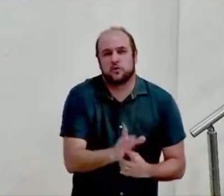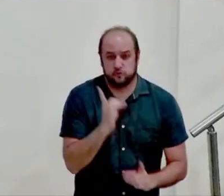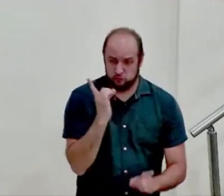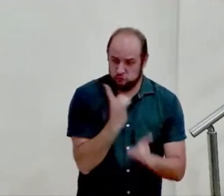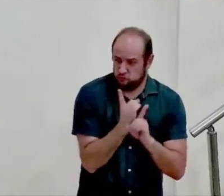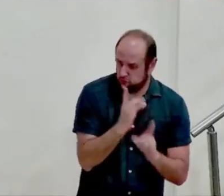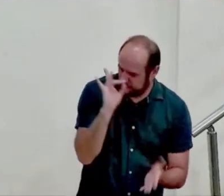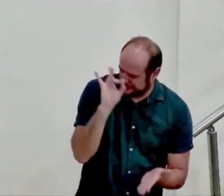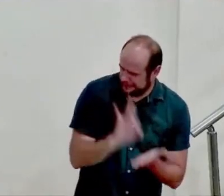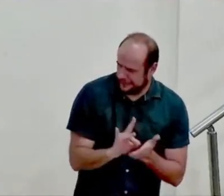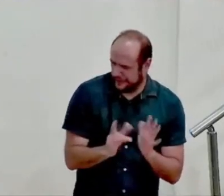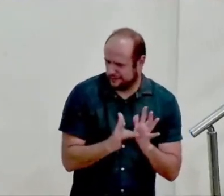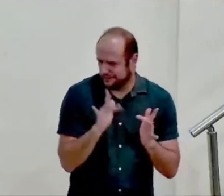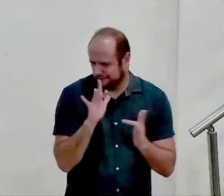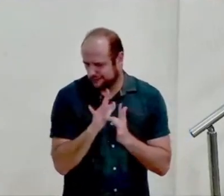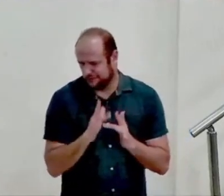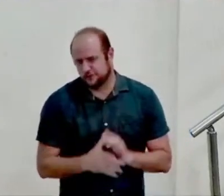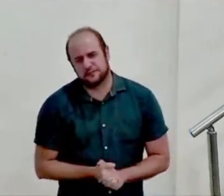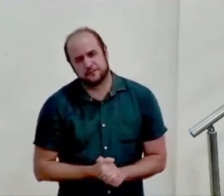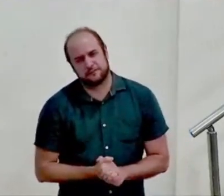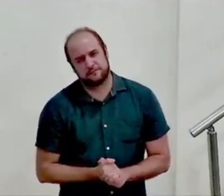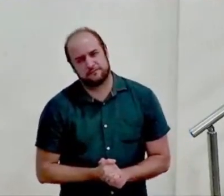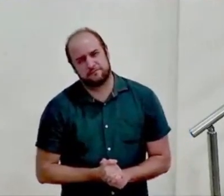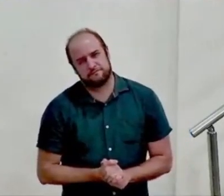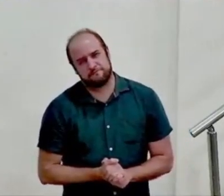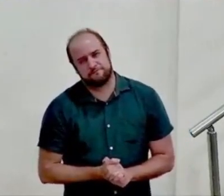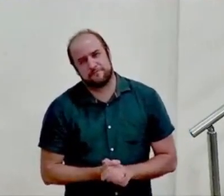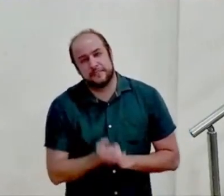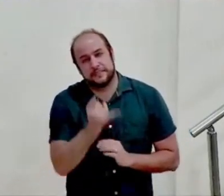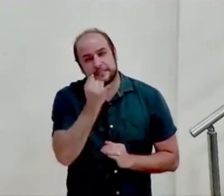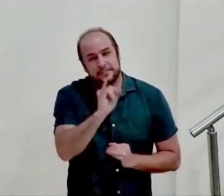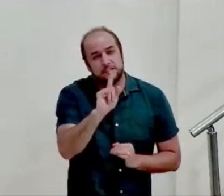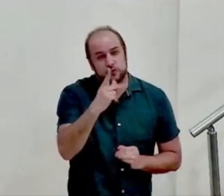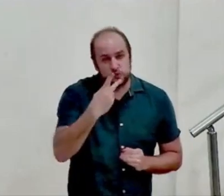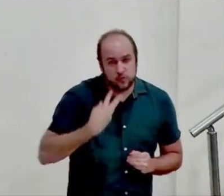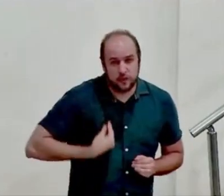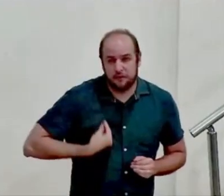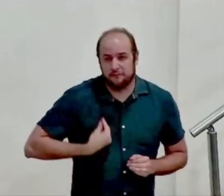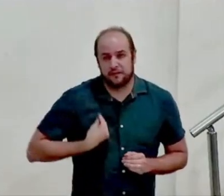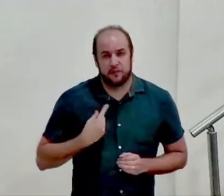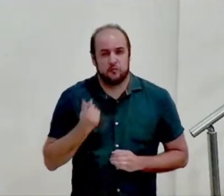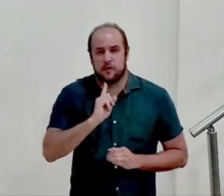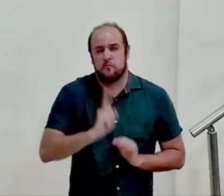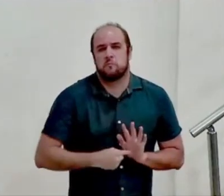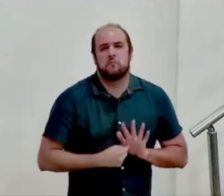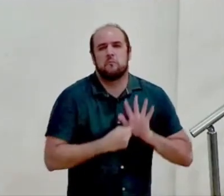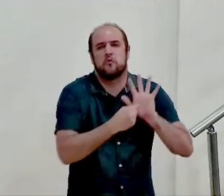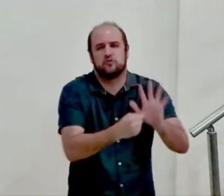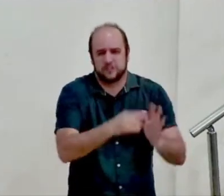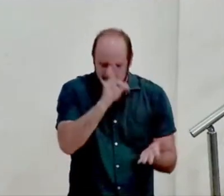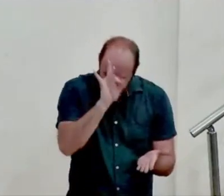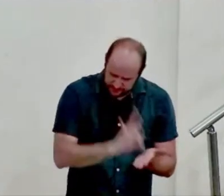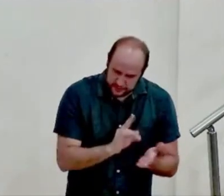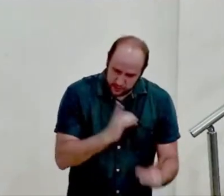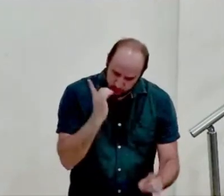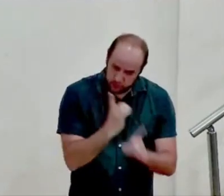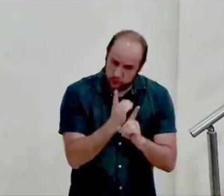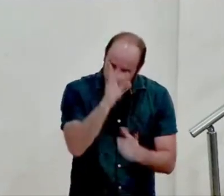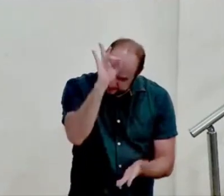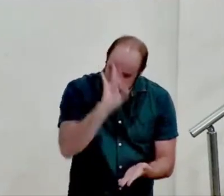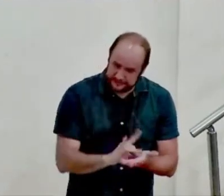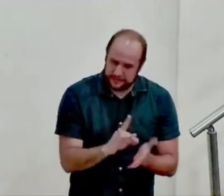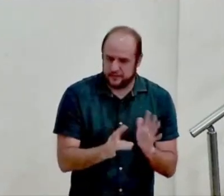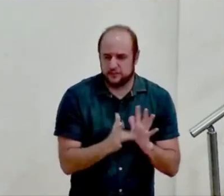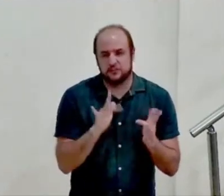com Jesus Cristo e se a sua vida não for uma expressão de um encontro real com Jesus Cristo